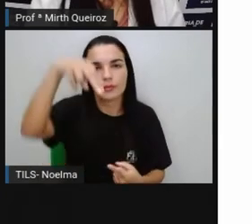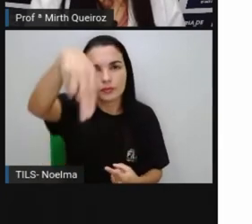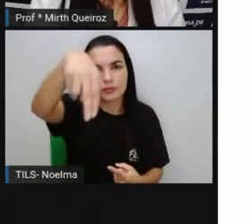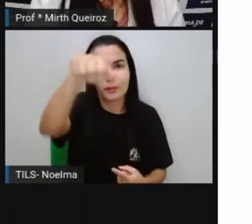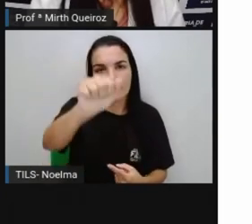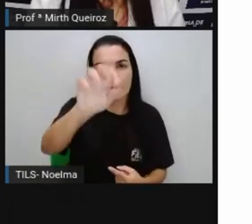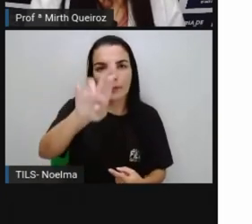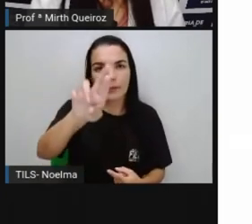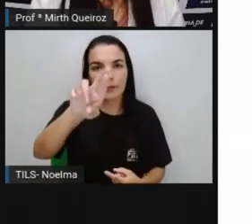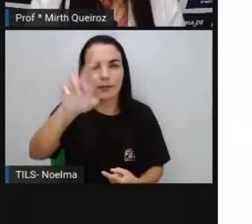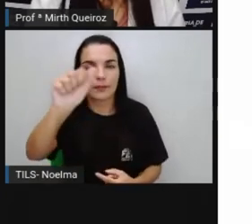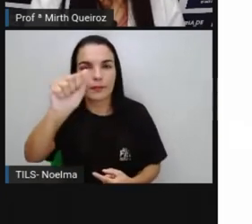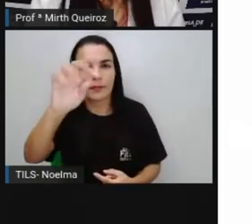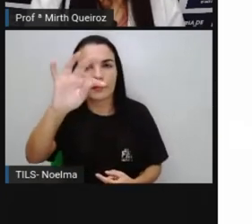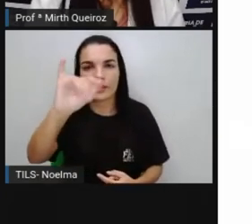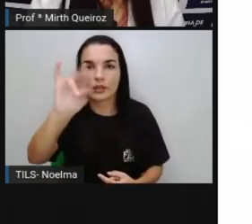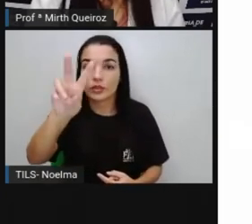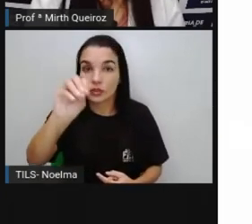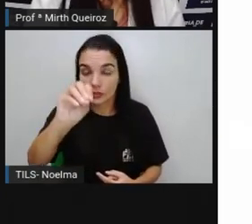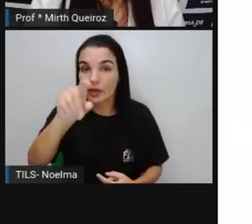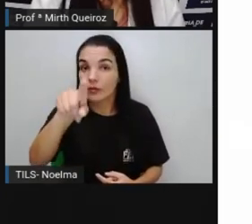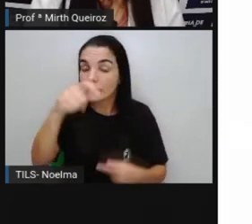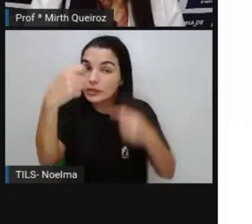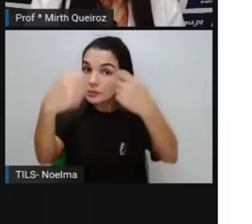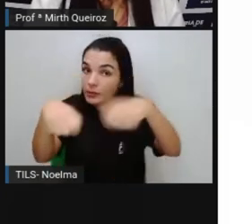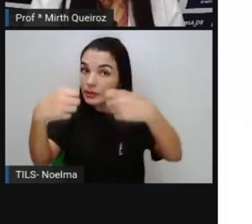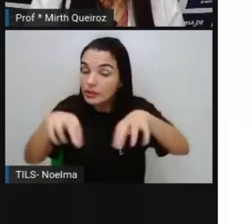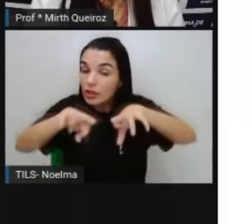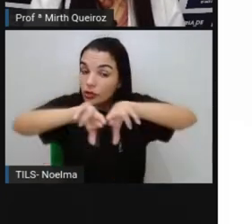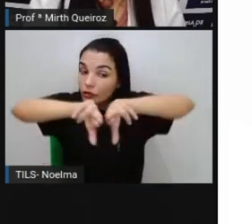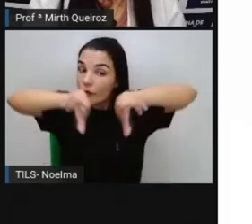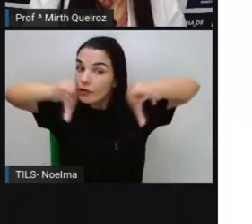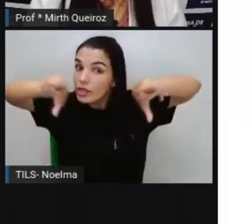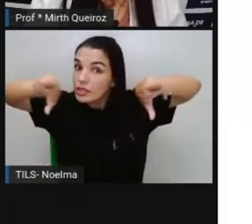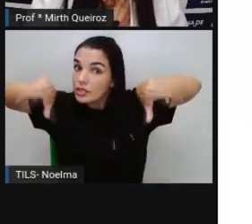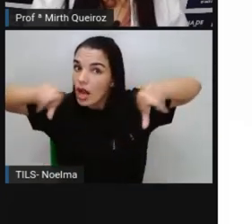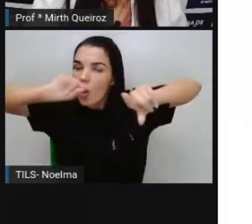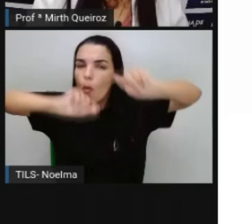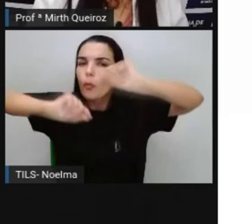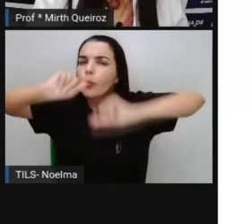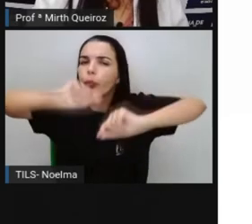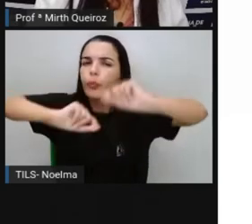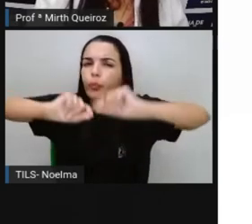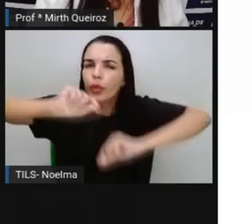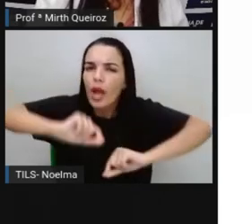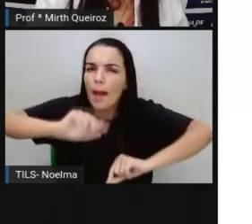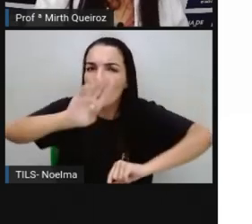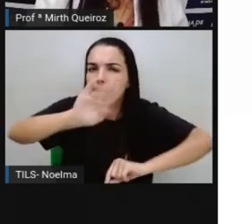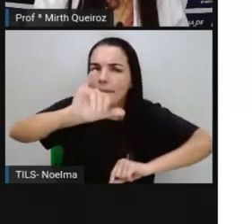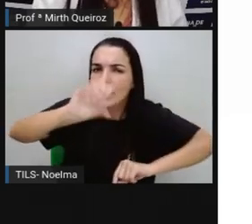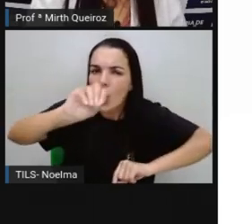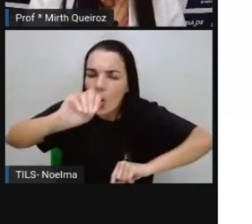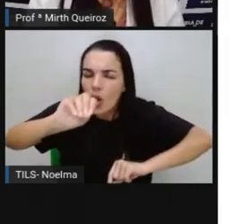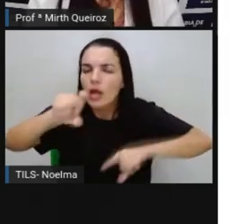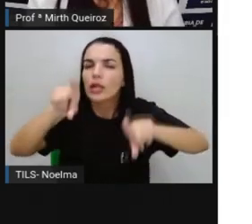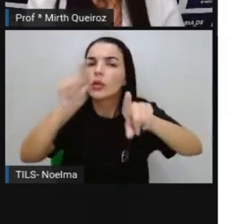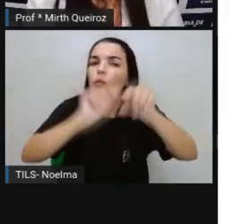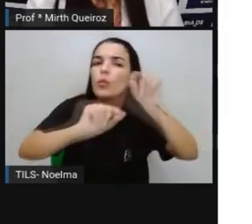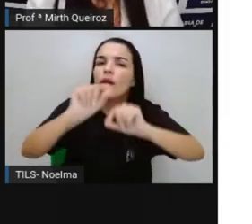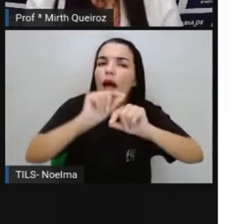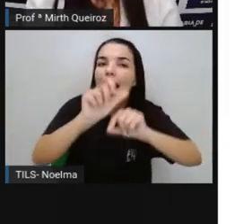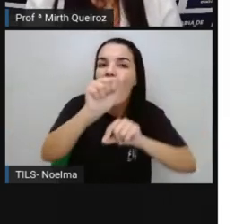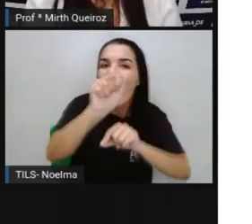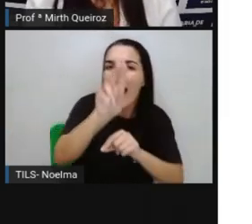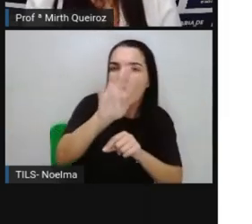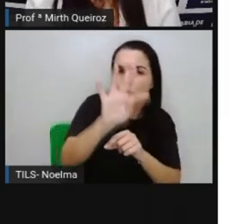Lembrando aí que vocês precisam saber diferenciar o que é uma biografia e o que